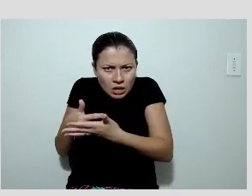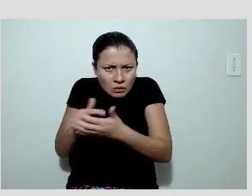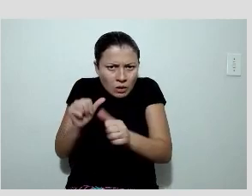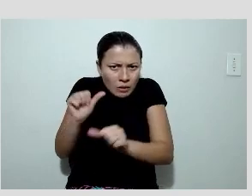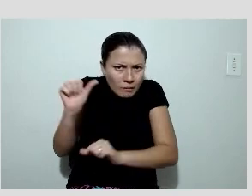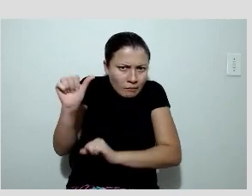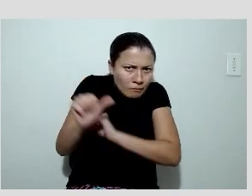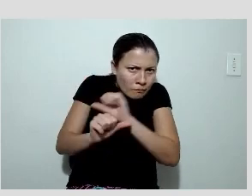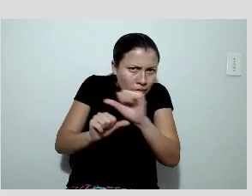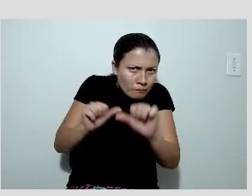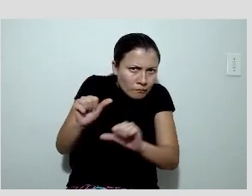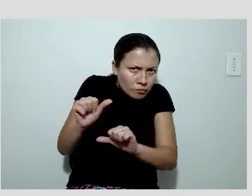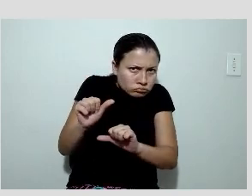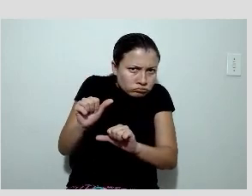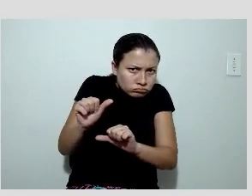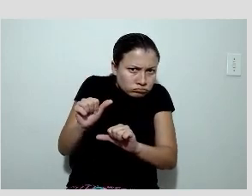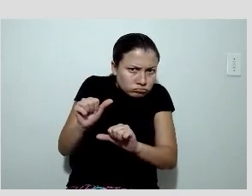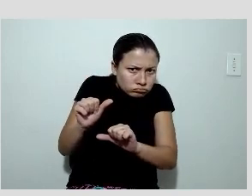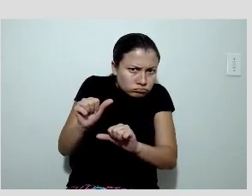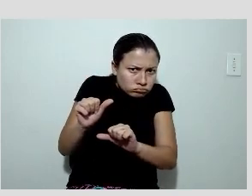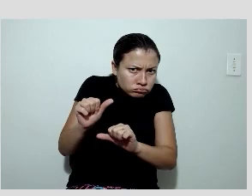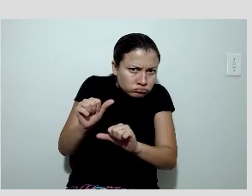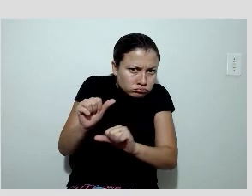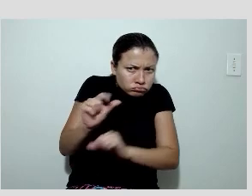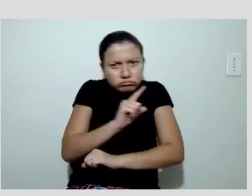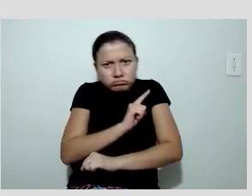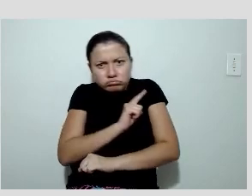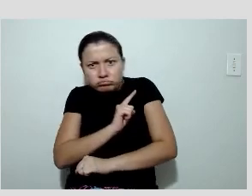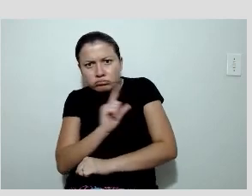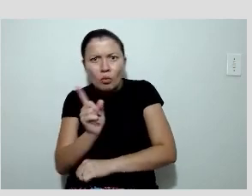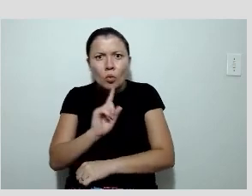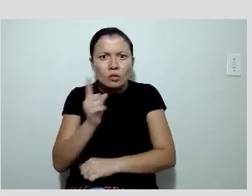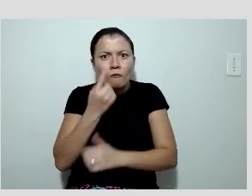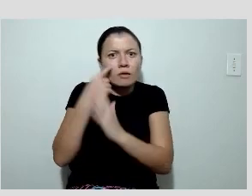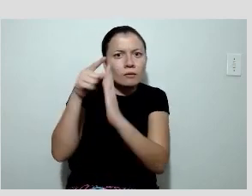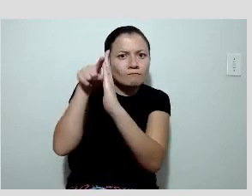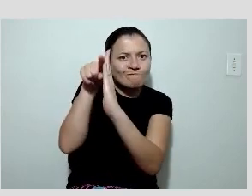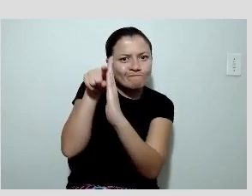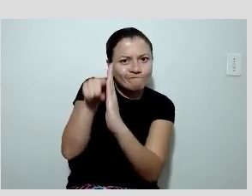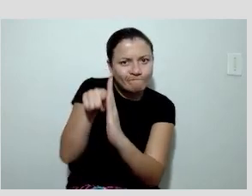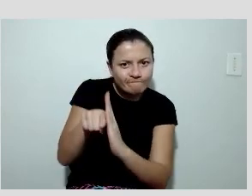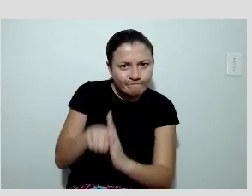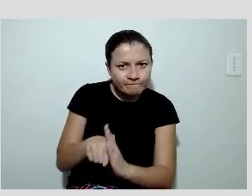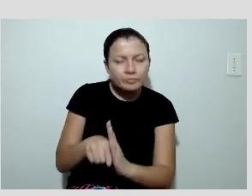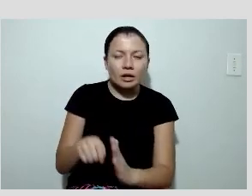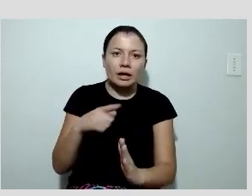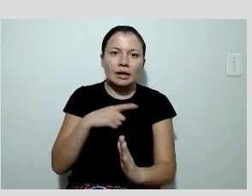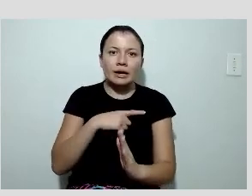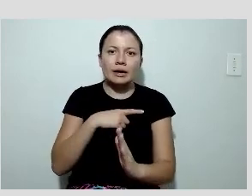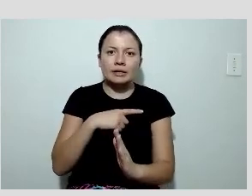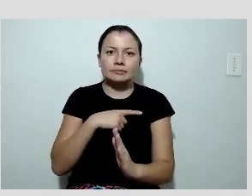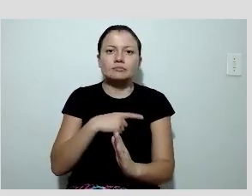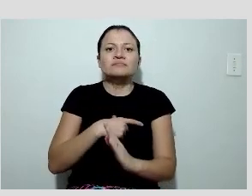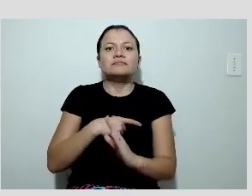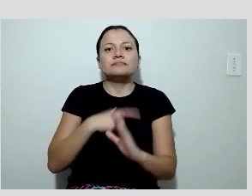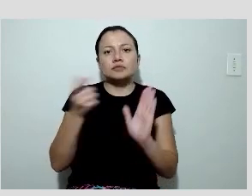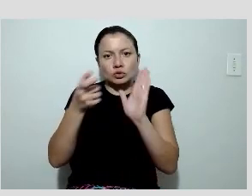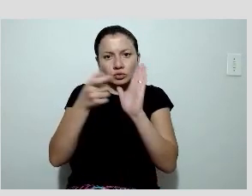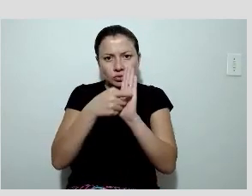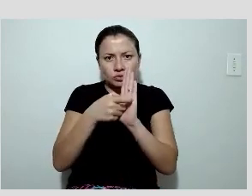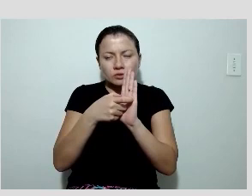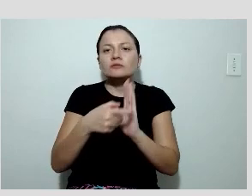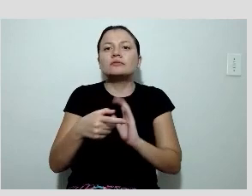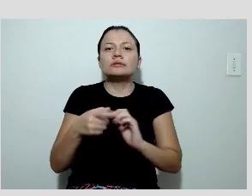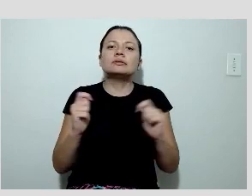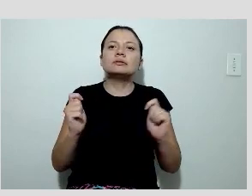imagem que tem o objetivo de mudar a atenuação. E você tem um software, que é um